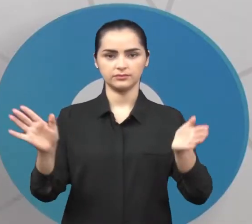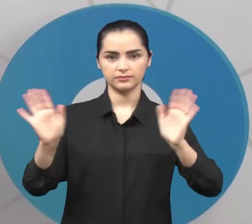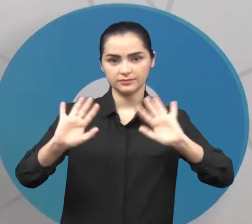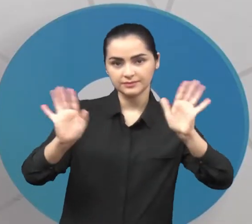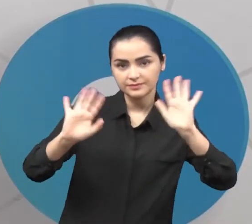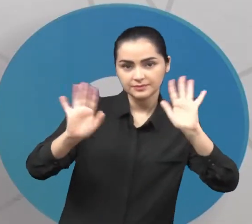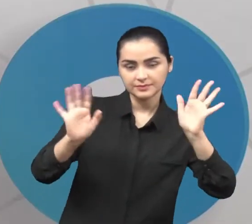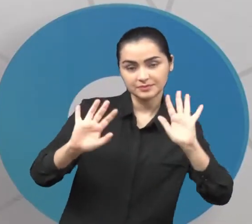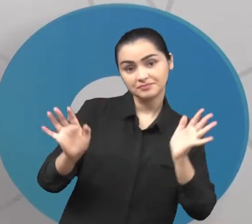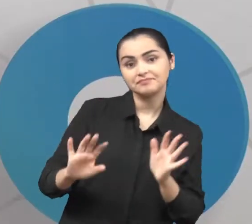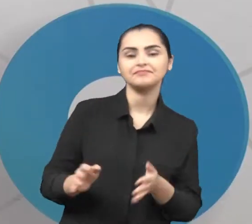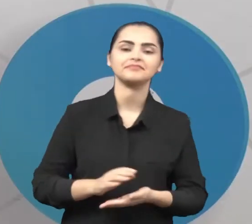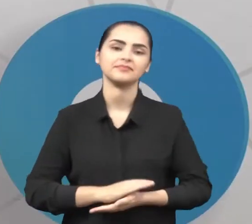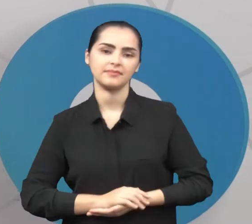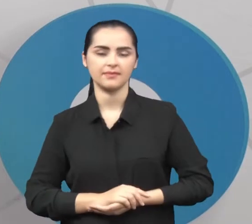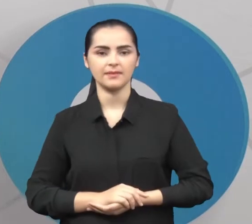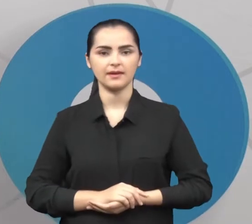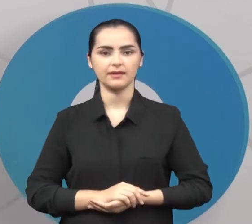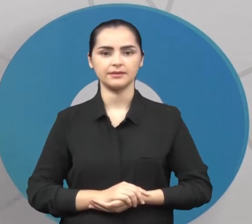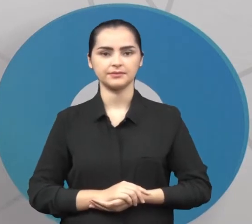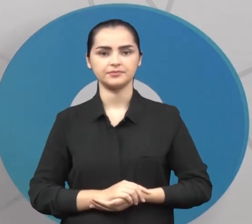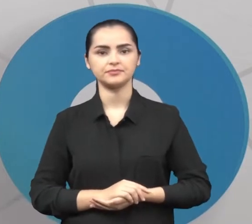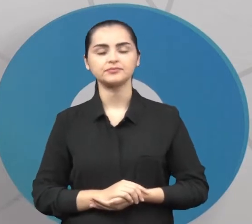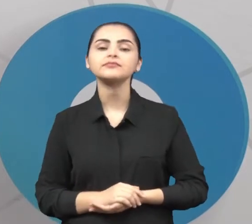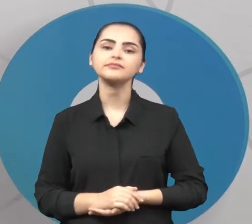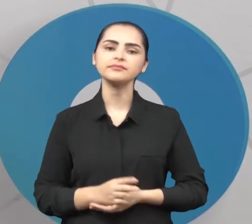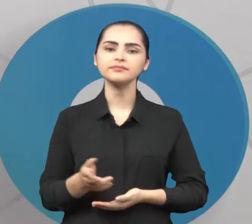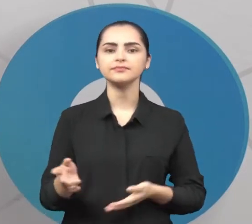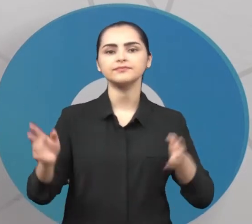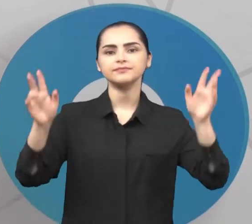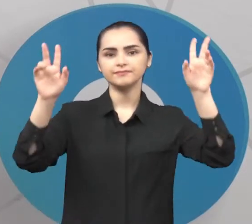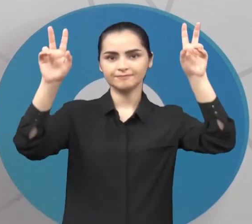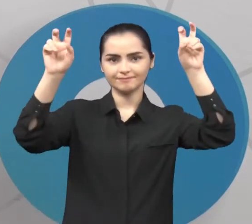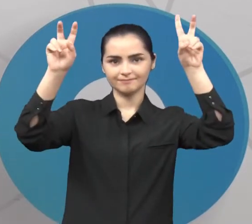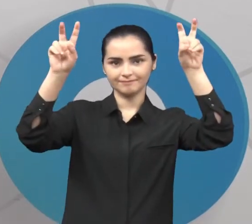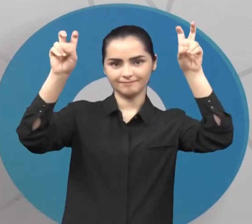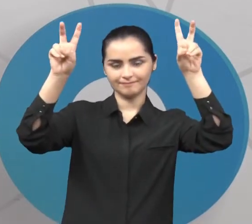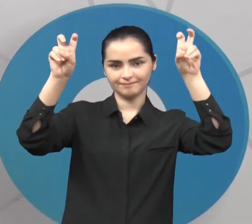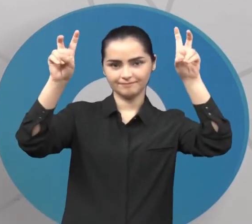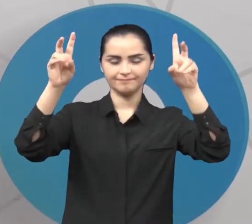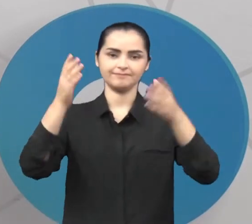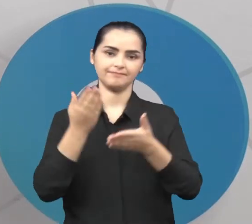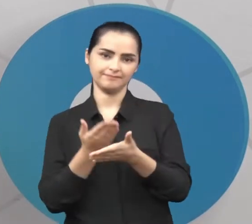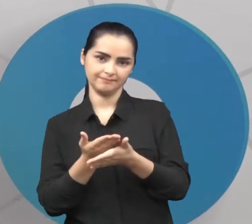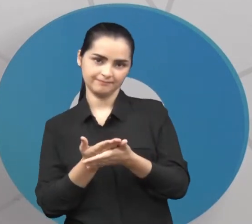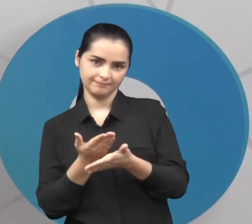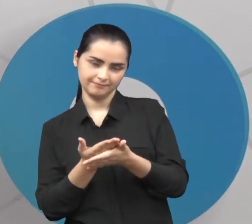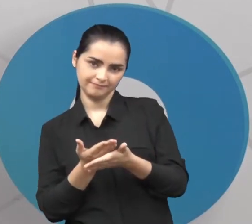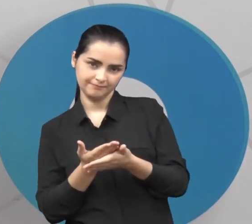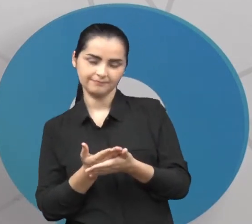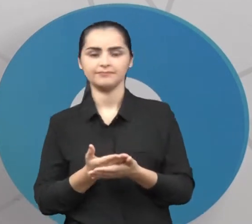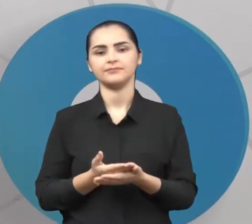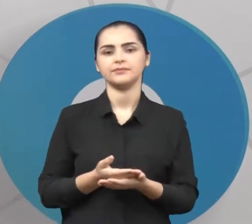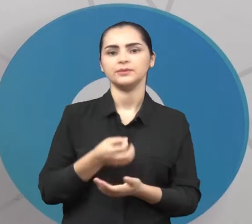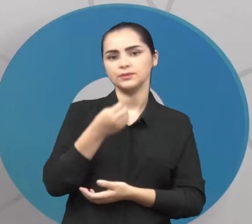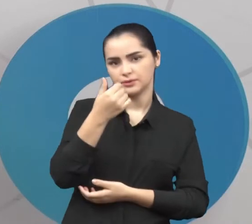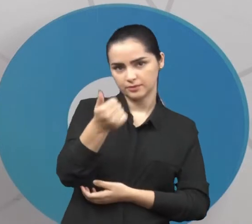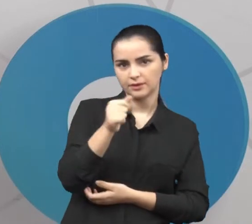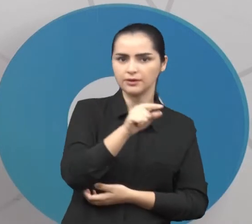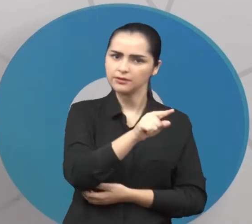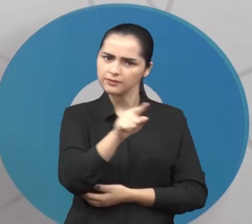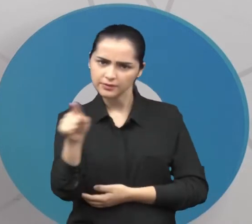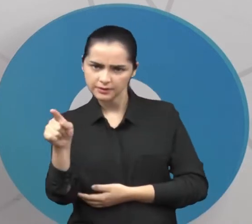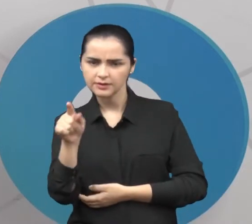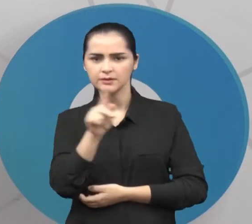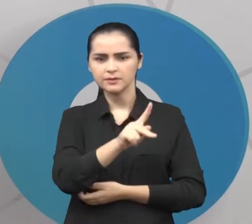Olá pessoal, estamos aqui para mais uma aula de língua portuguesa. Tudo bem com vocês? Sou a